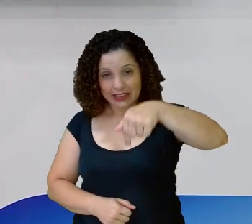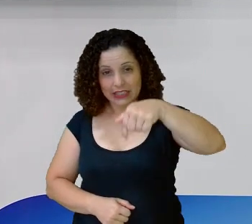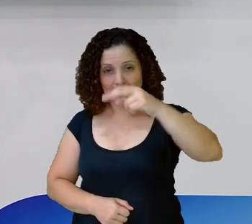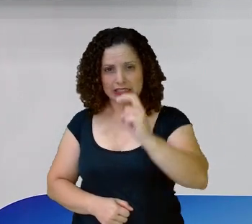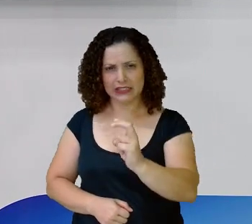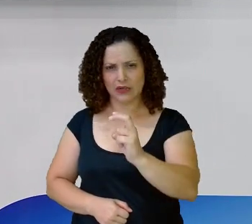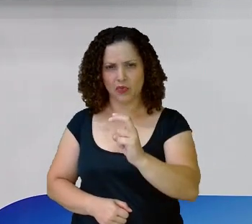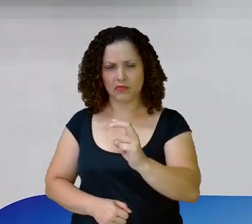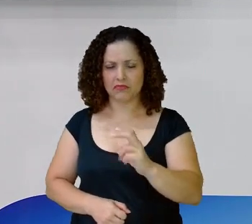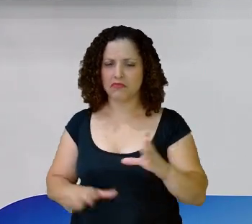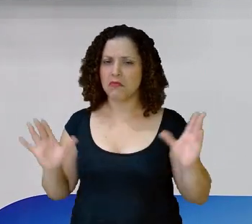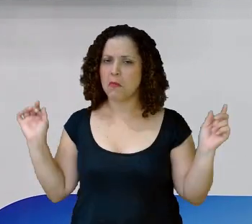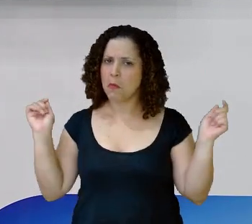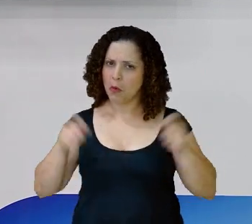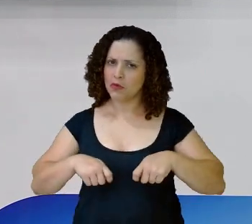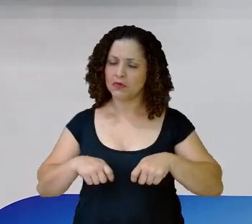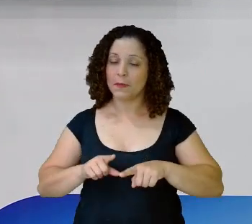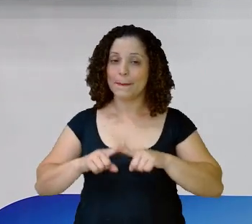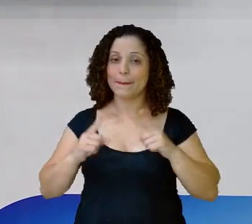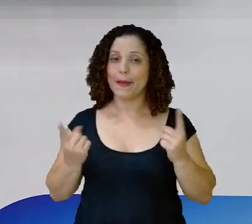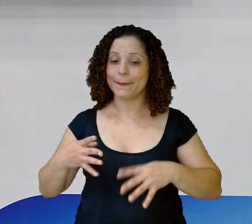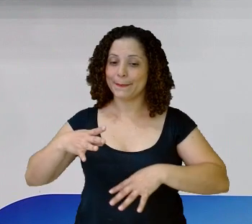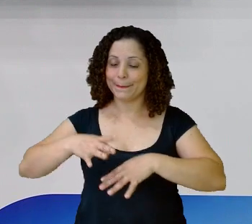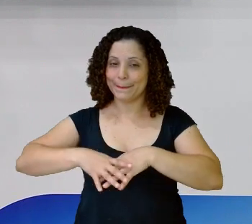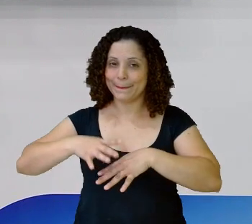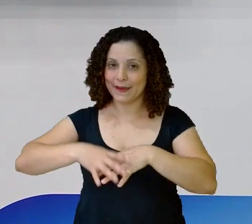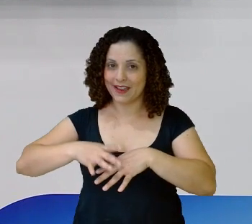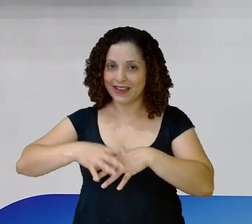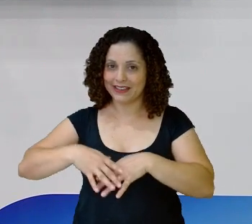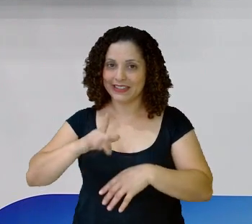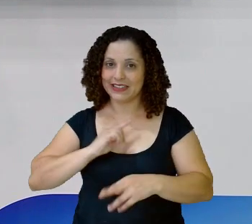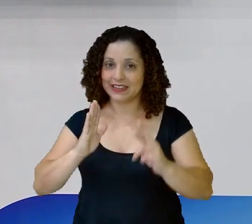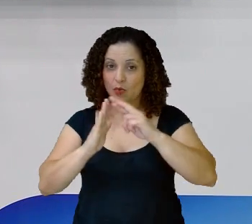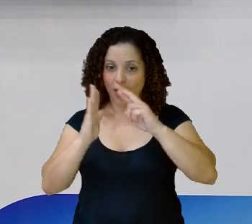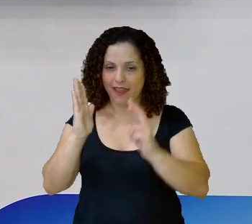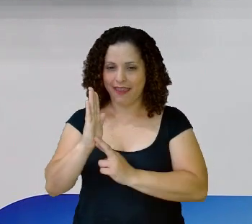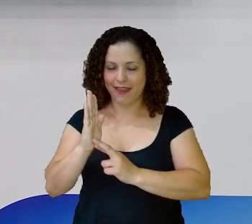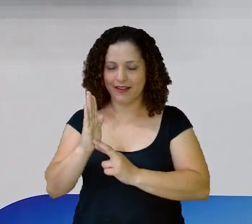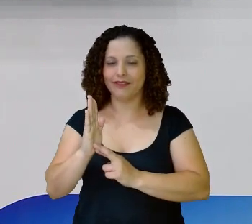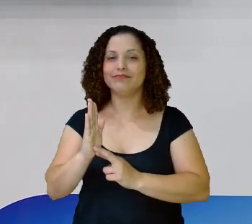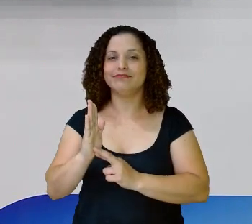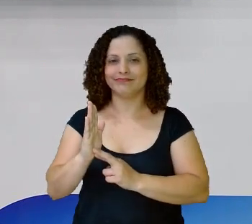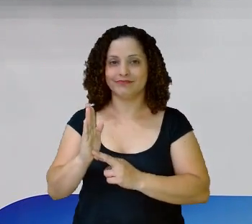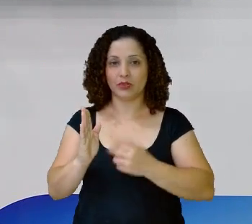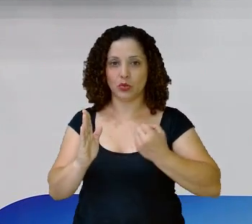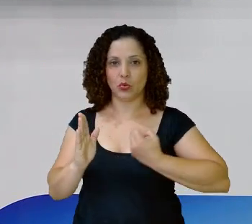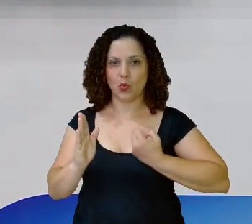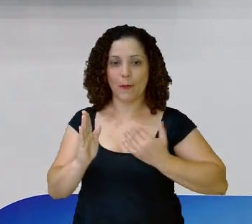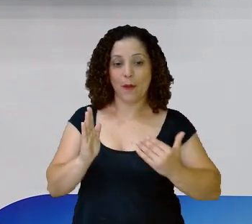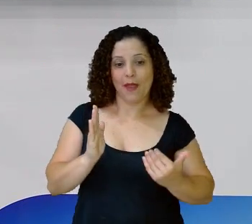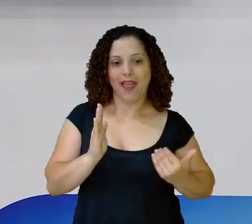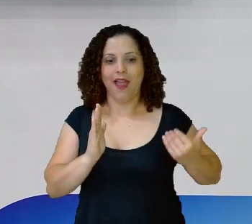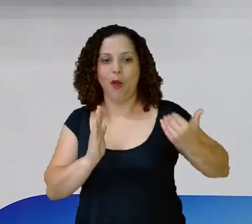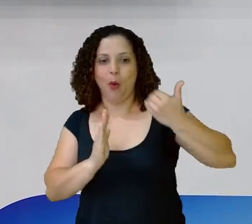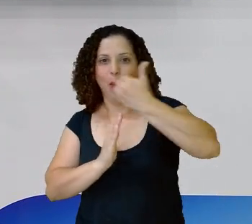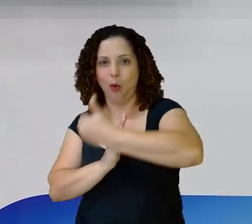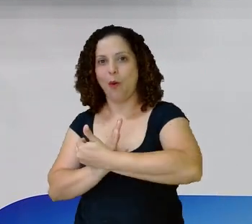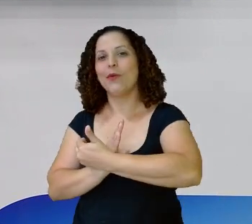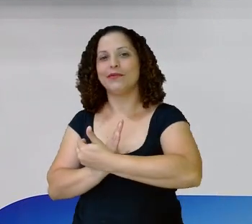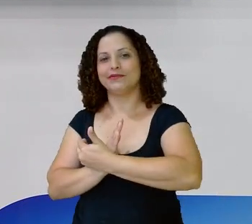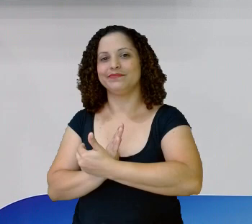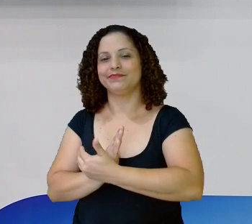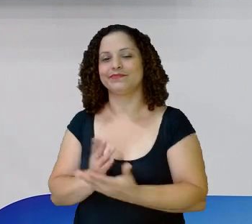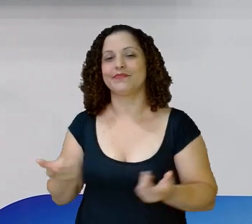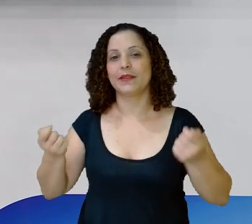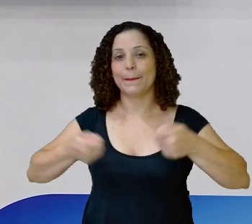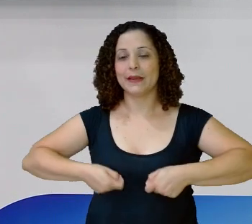Um e outra Mas Em matemática Tem uma regrinha Pra gente Arredondar Esse número Pra se aproximar Tá